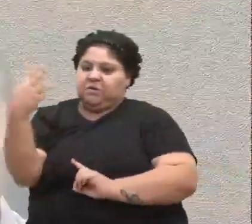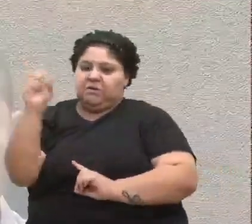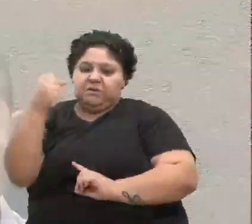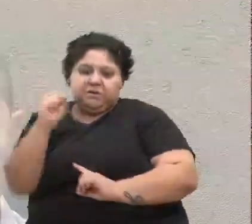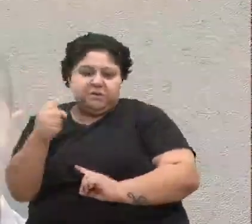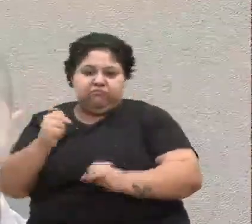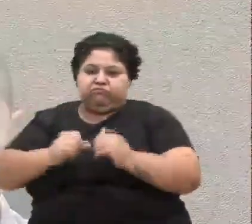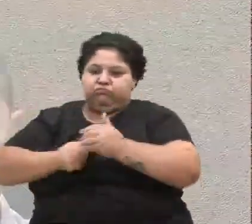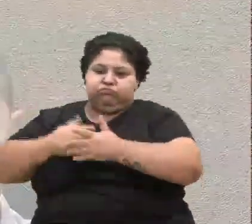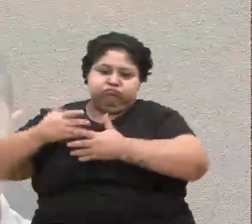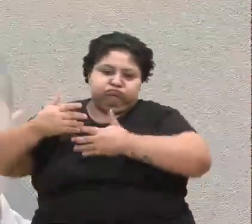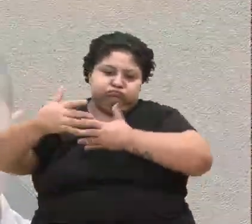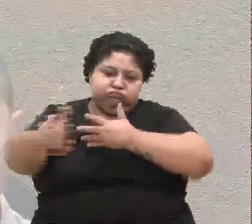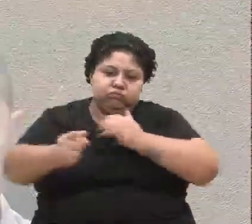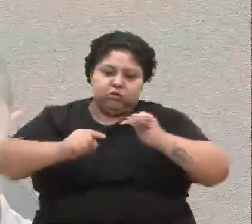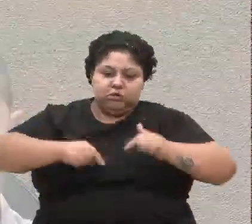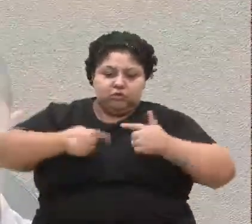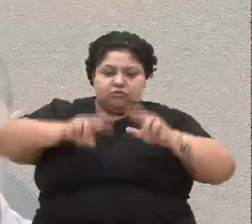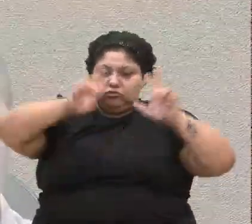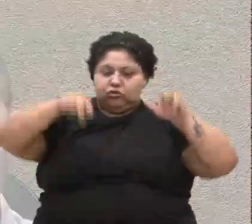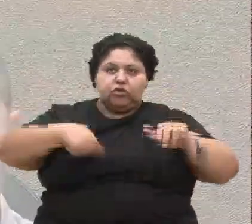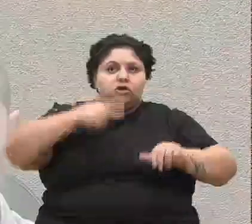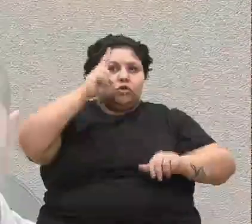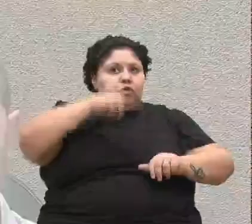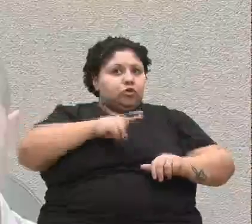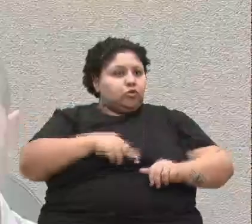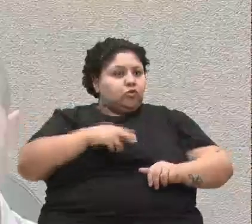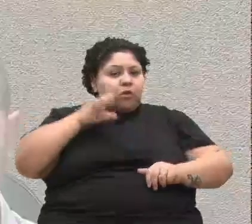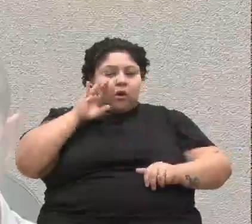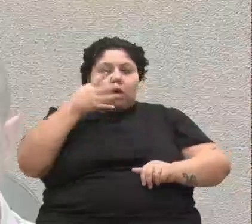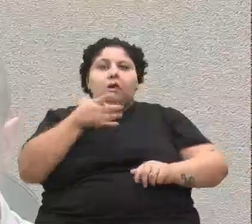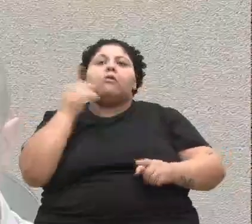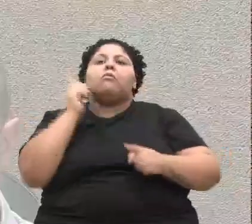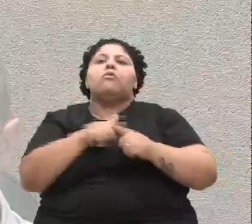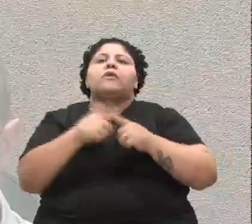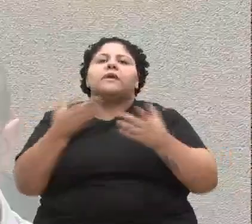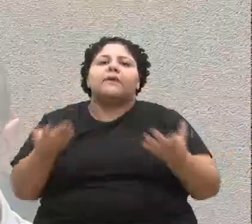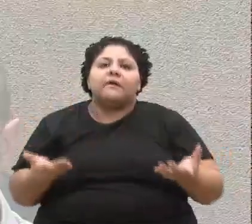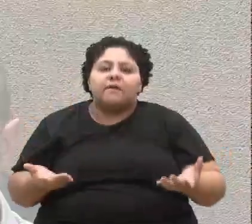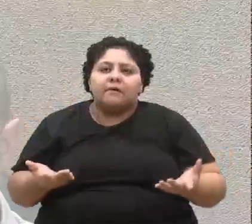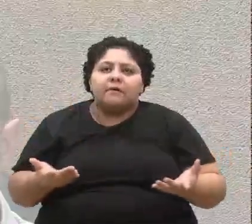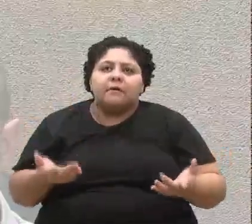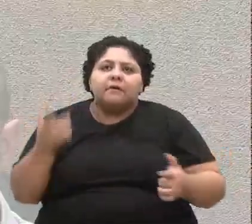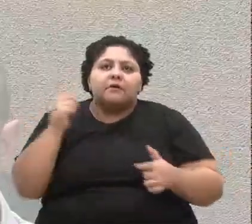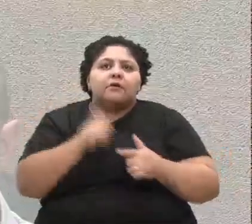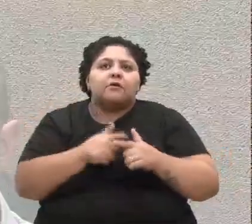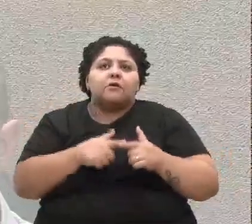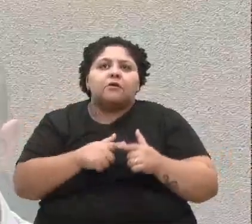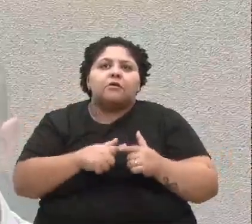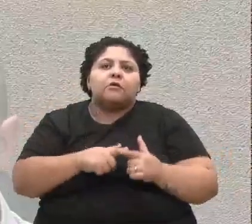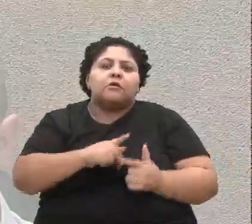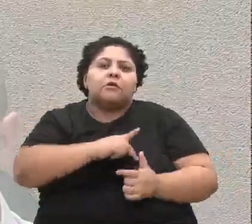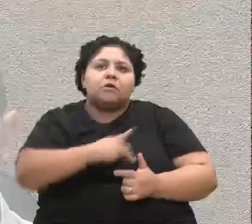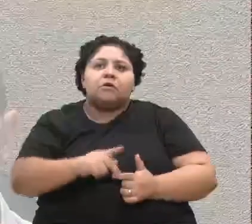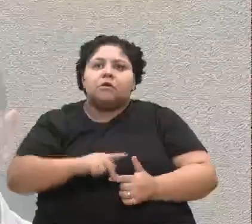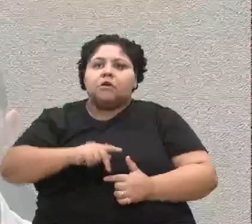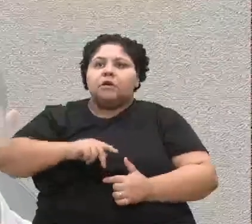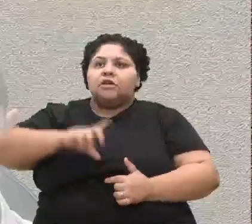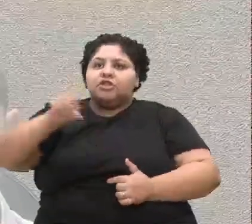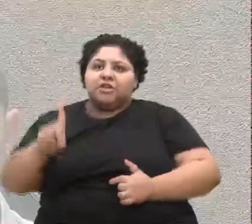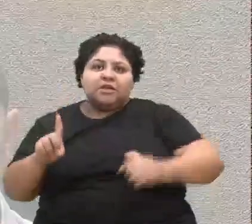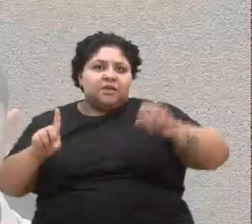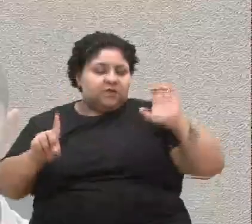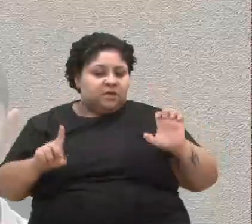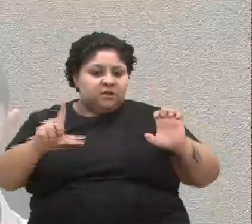assim vai, discutindo esse assunto e nós nunca veremos a solução. Por quê? Porque nenhum presidente de esquerda e nenhum de direita